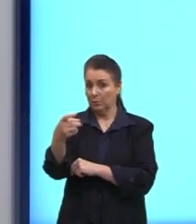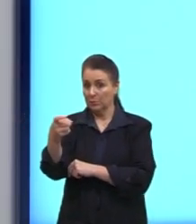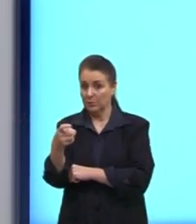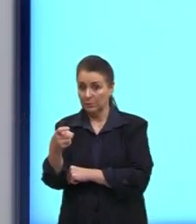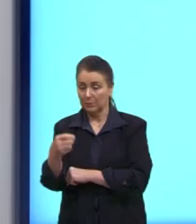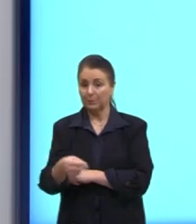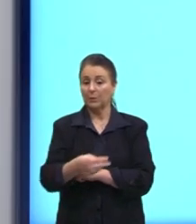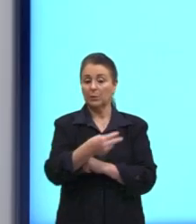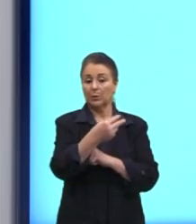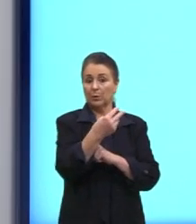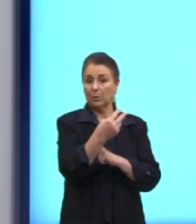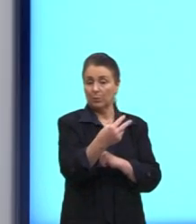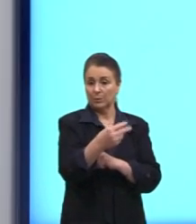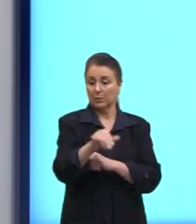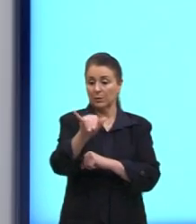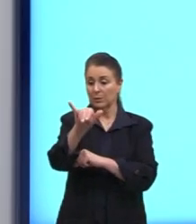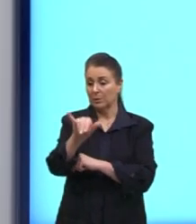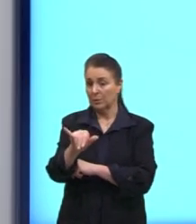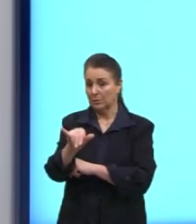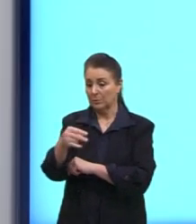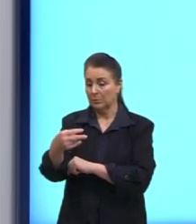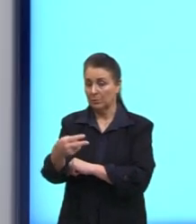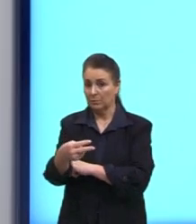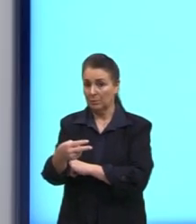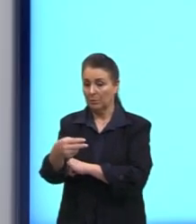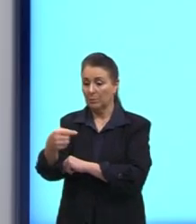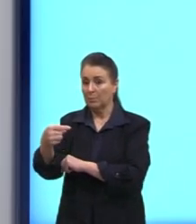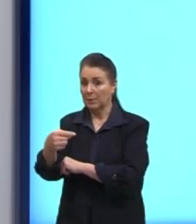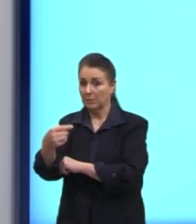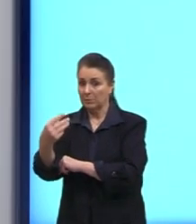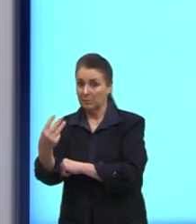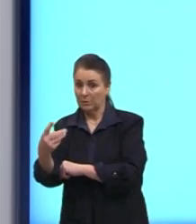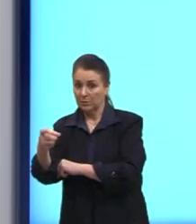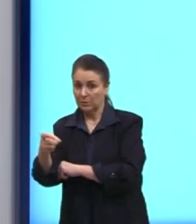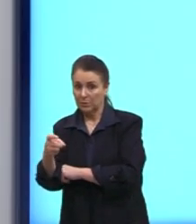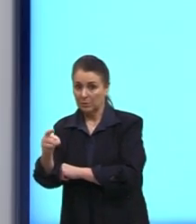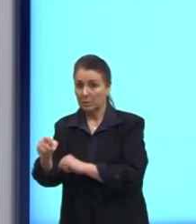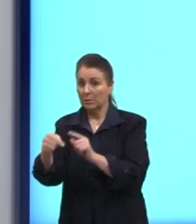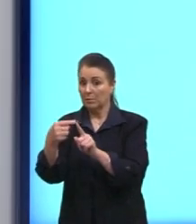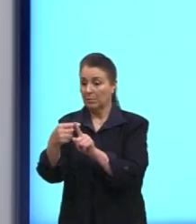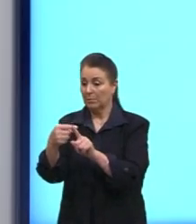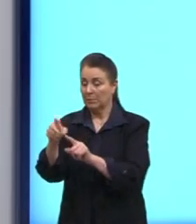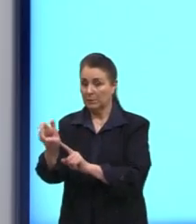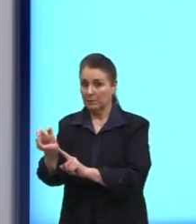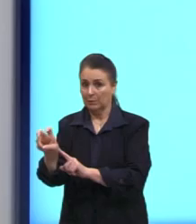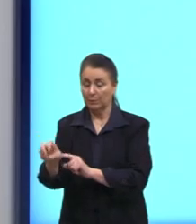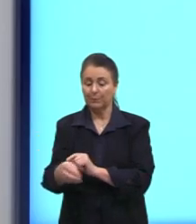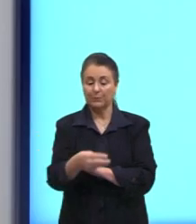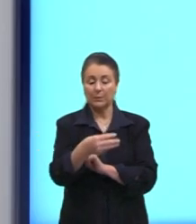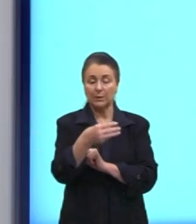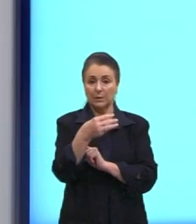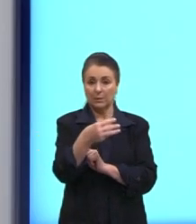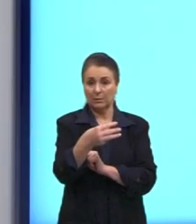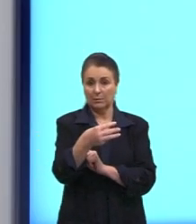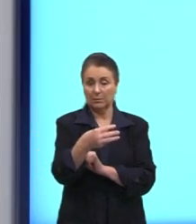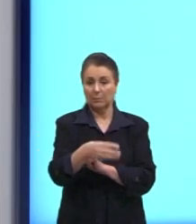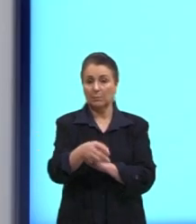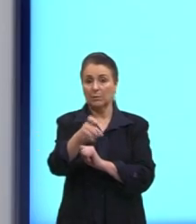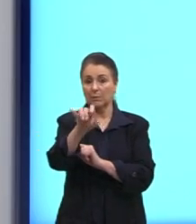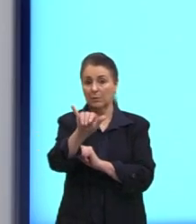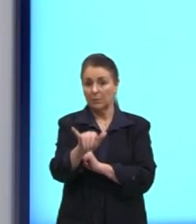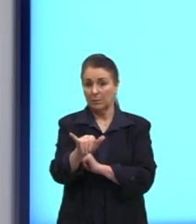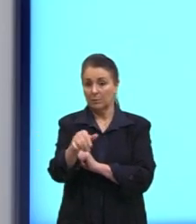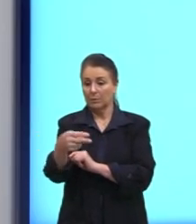relação 2, Y é igual a menos 3X mais 5. Na relação 3, Y